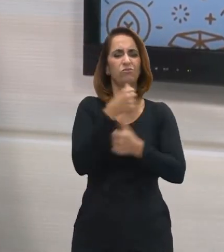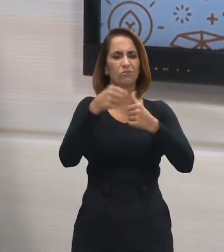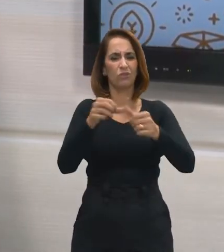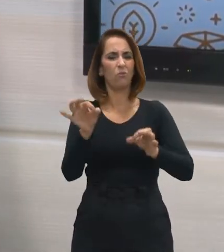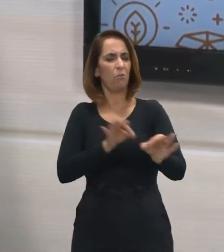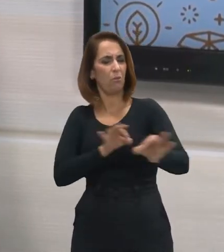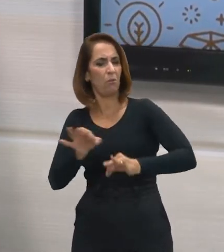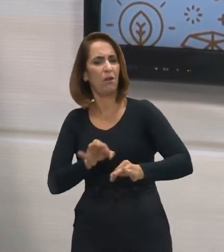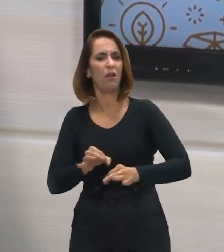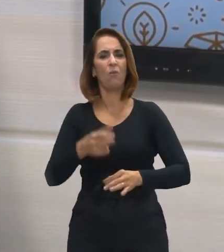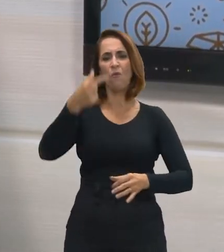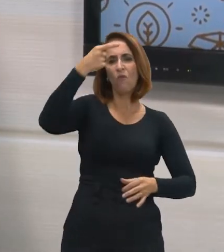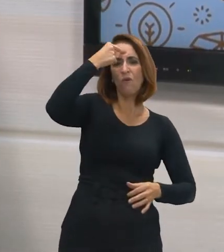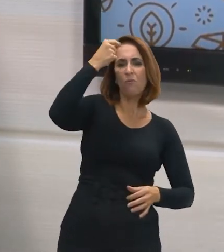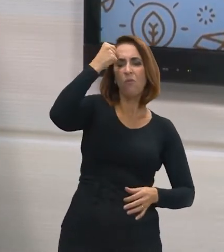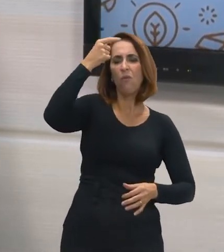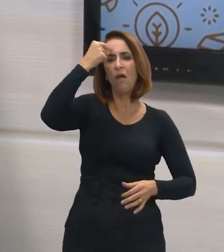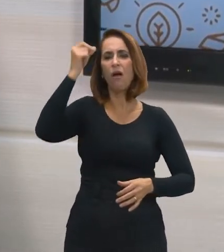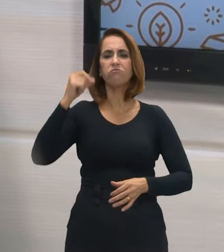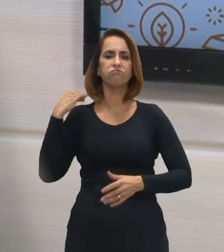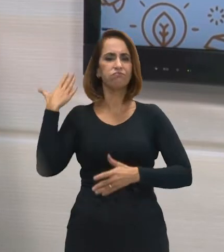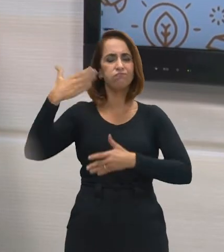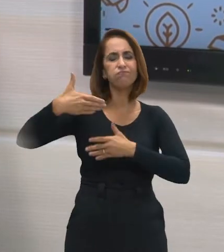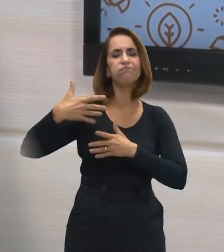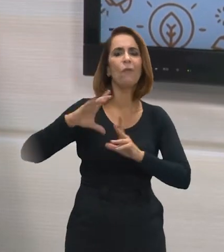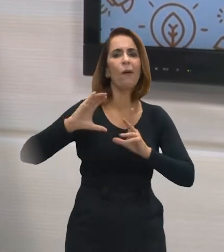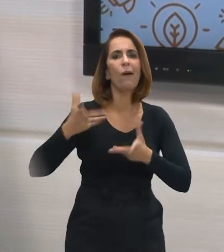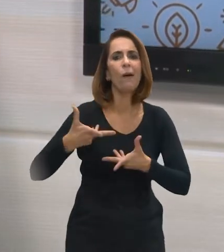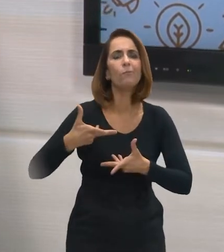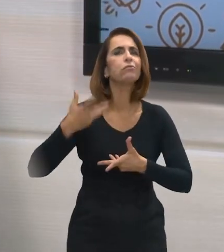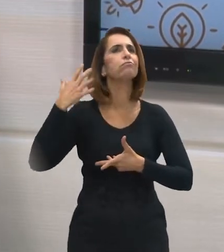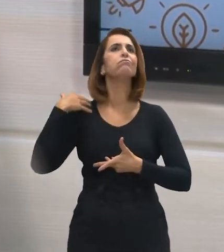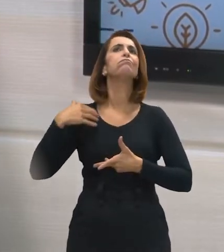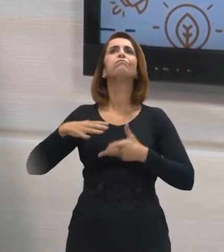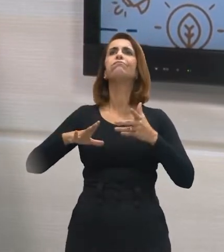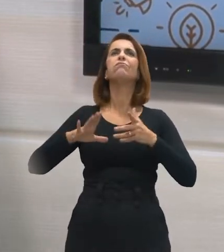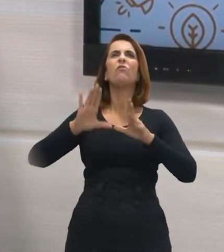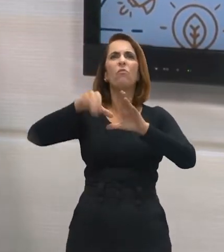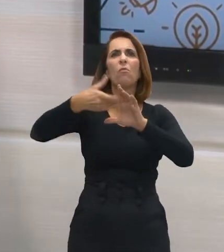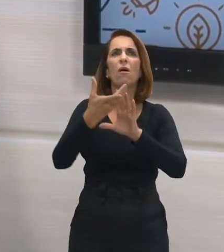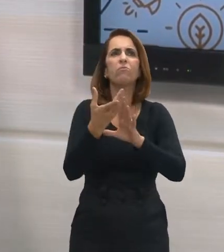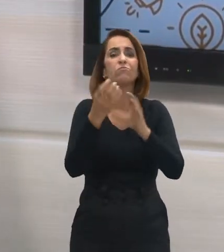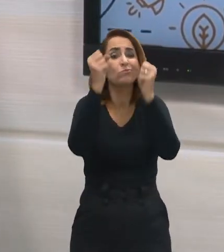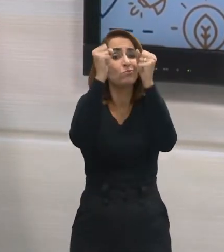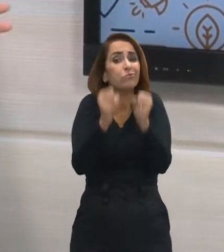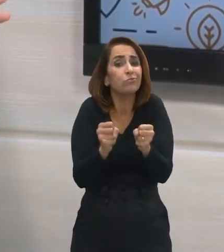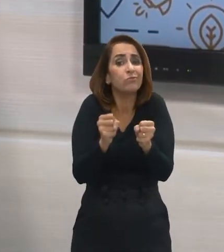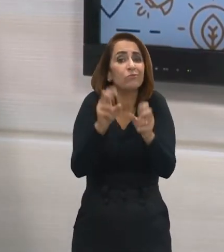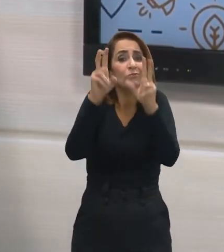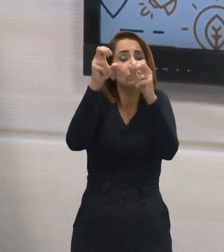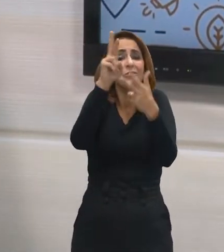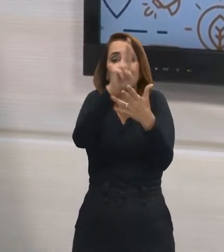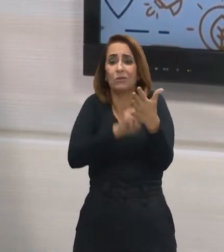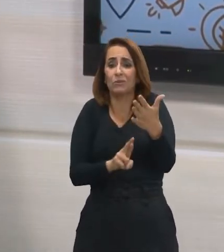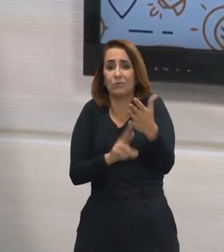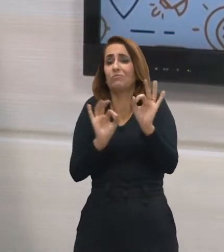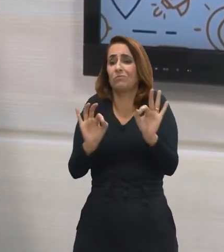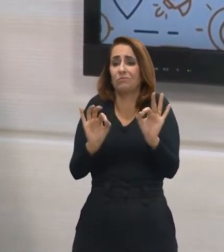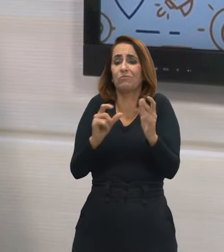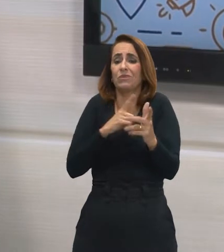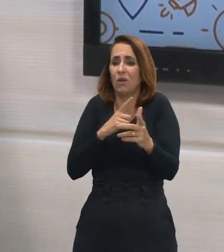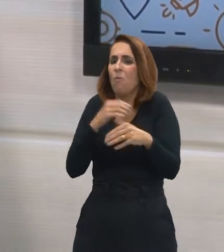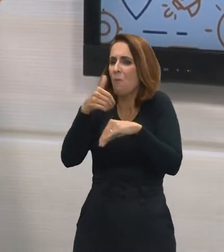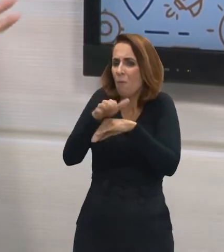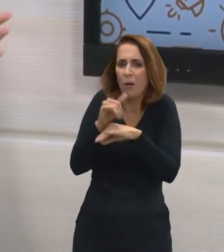preparando para o vestibular, acabam buscando se informar sobre possíveis temas de redação. Existe alguma sugestão, alguma